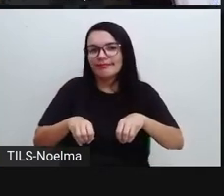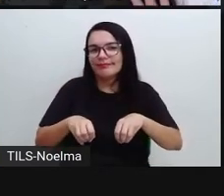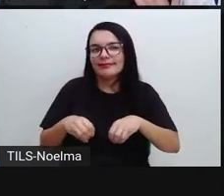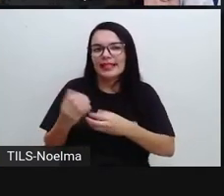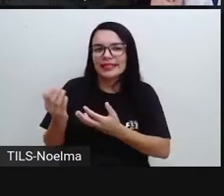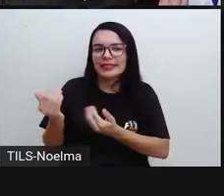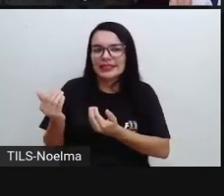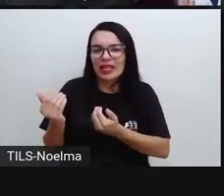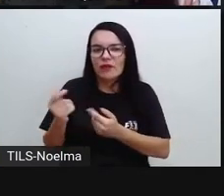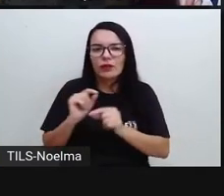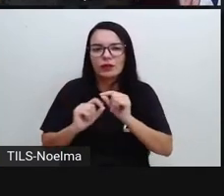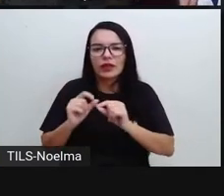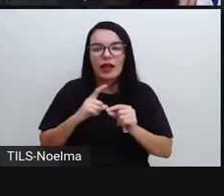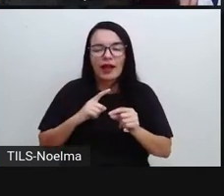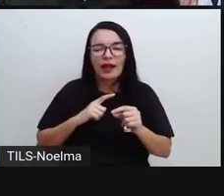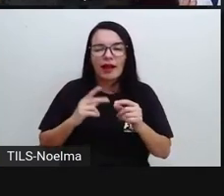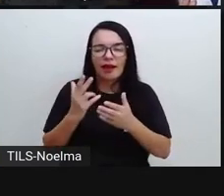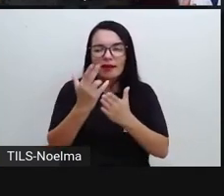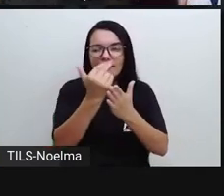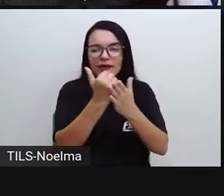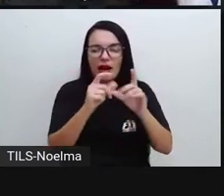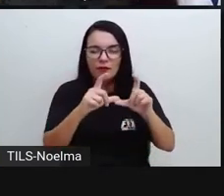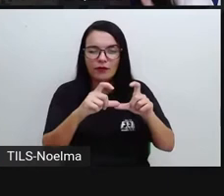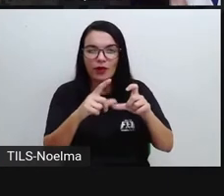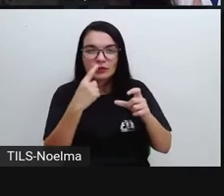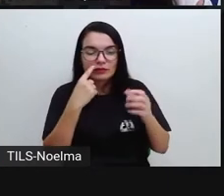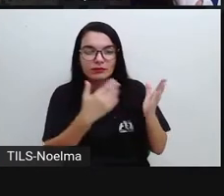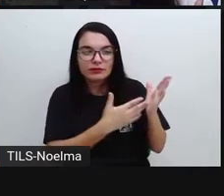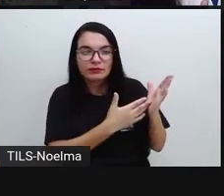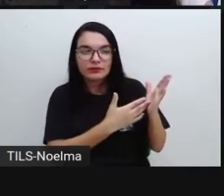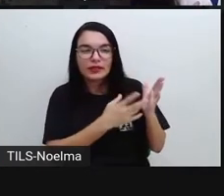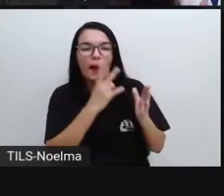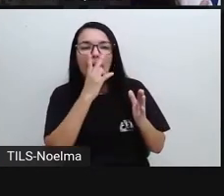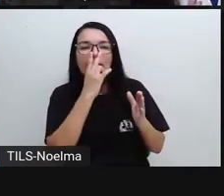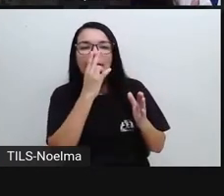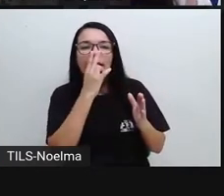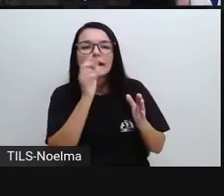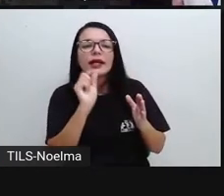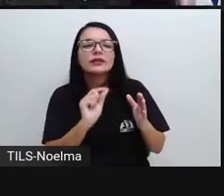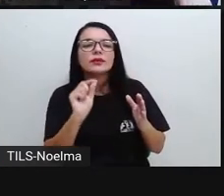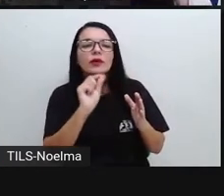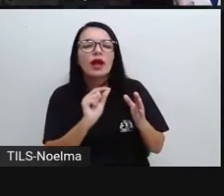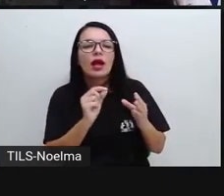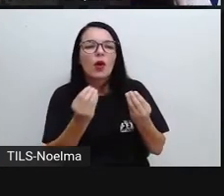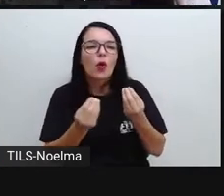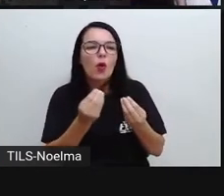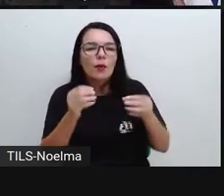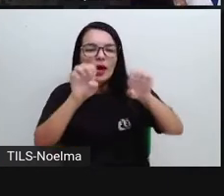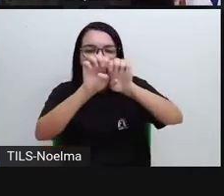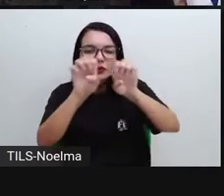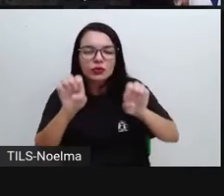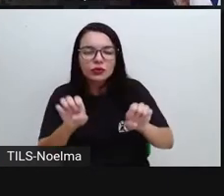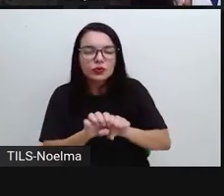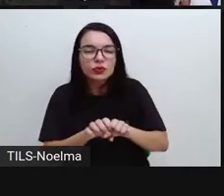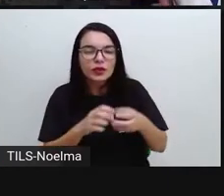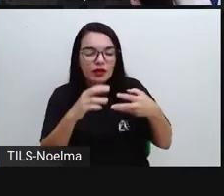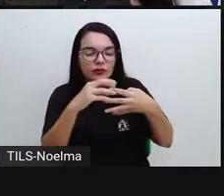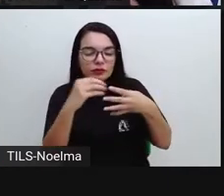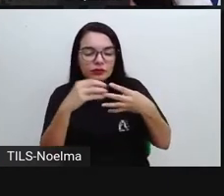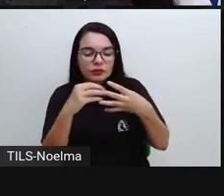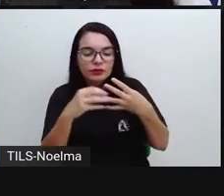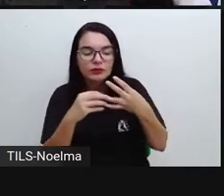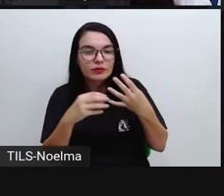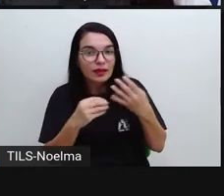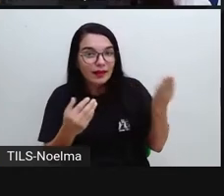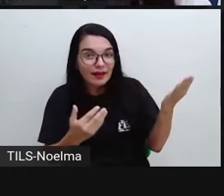E a imagem com que esses versos aí foram expostos, ela se assemelha